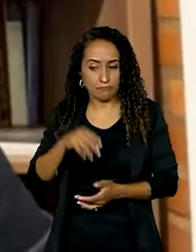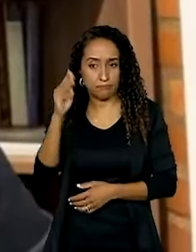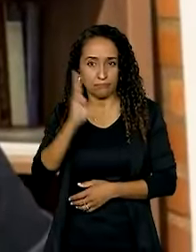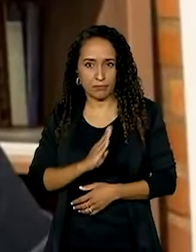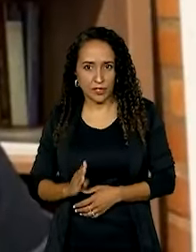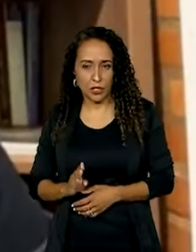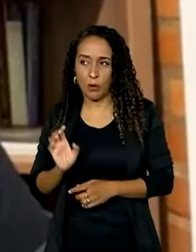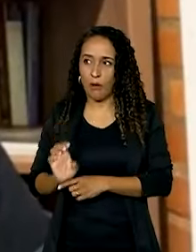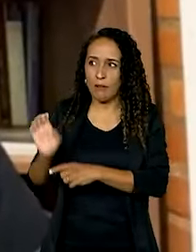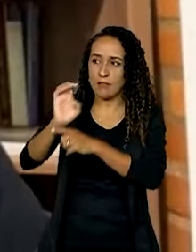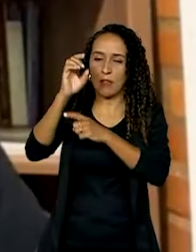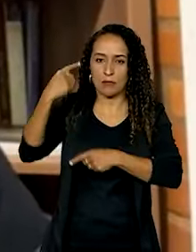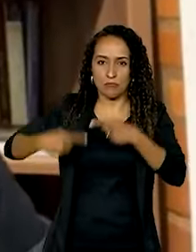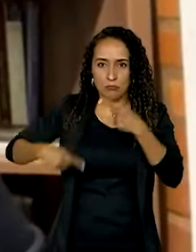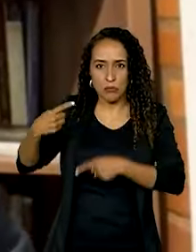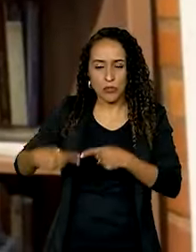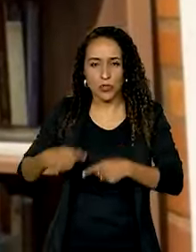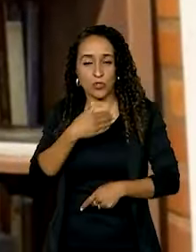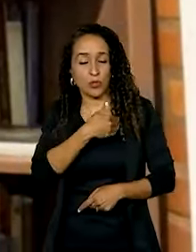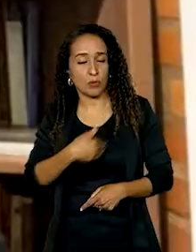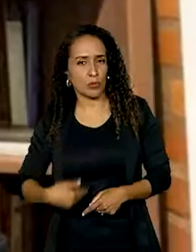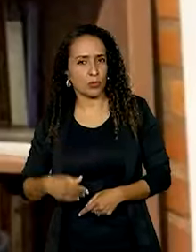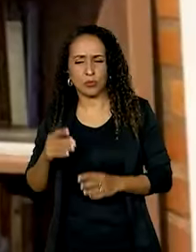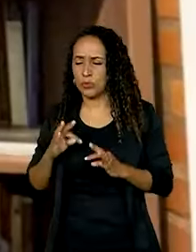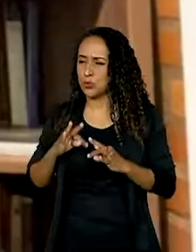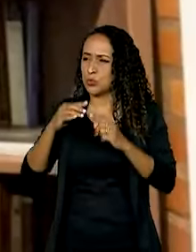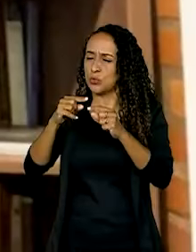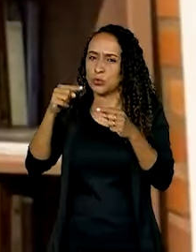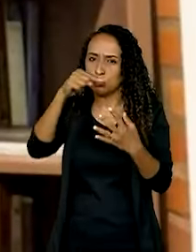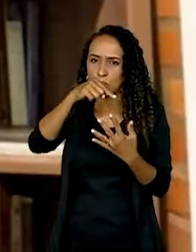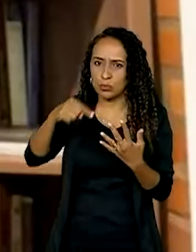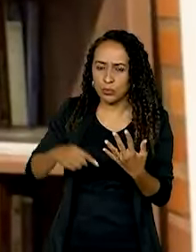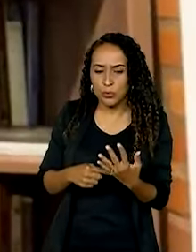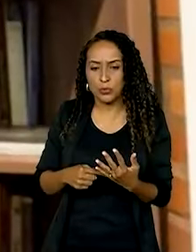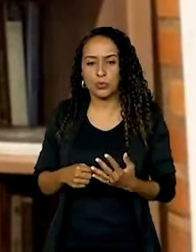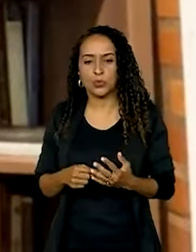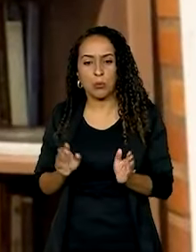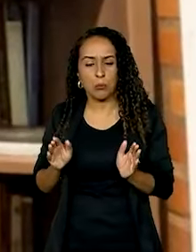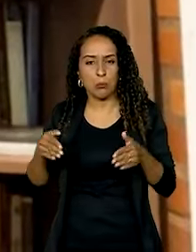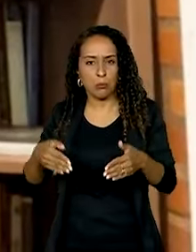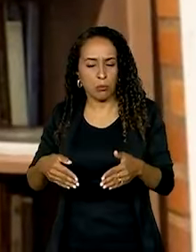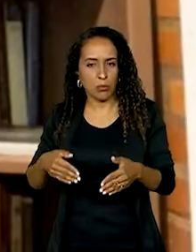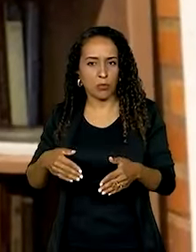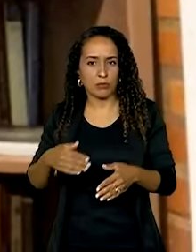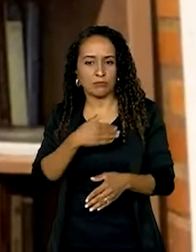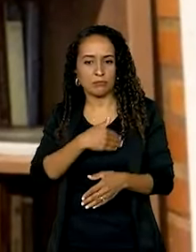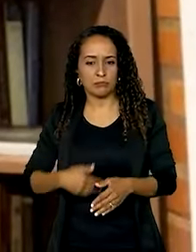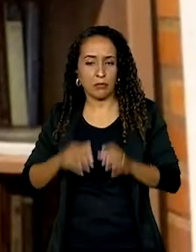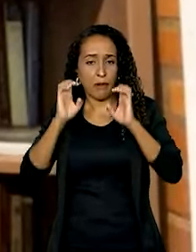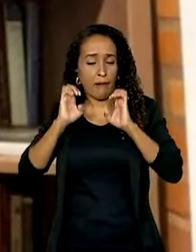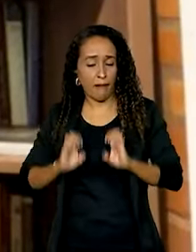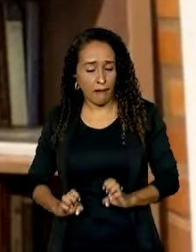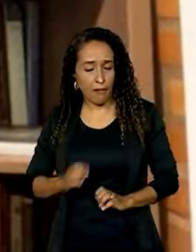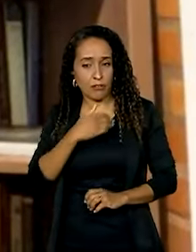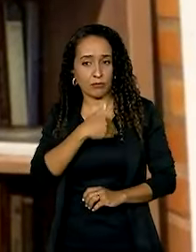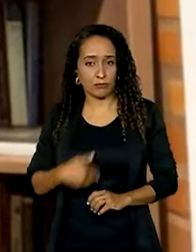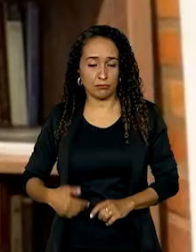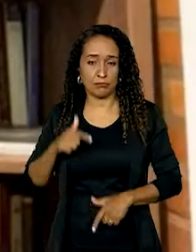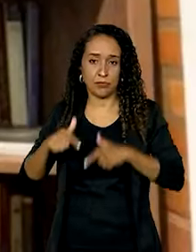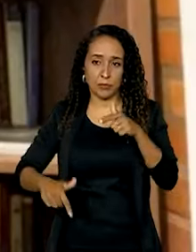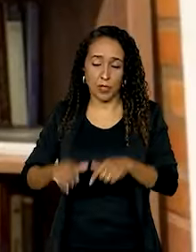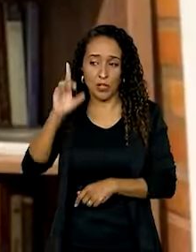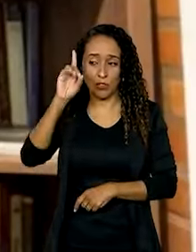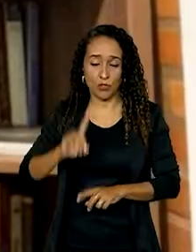de Estado e políticas públicas, de tudo relacionado ao etos do servidor público, né, ética no serviço público, direitos